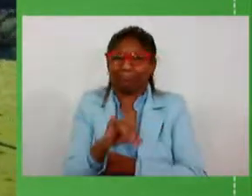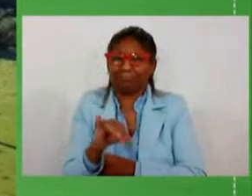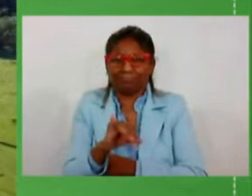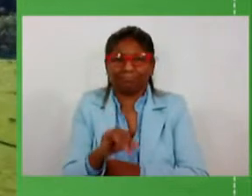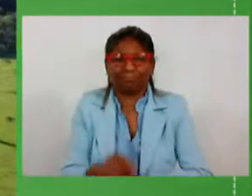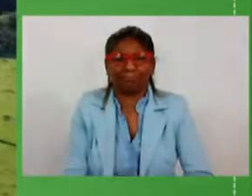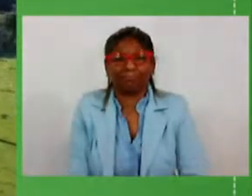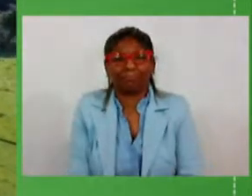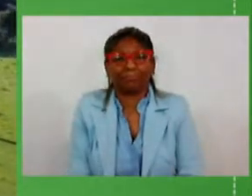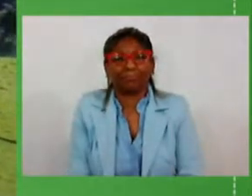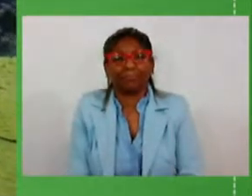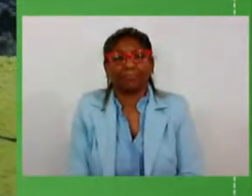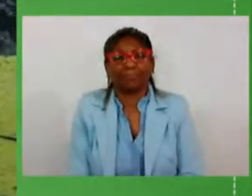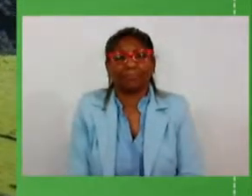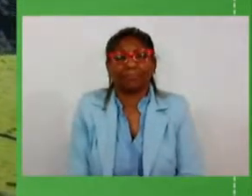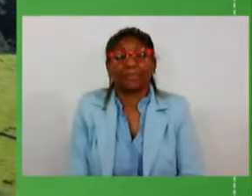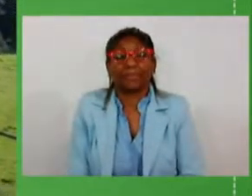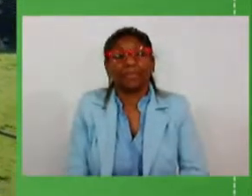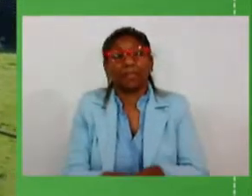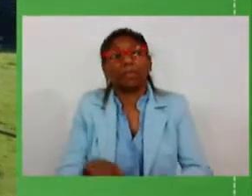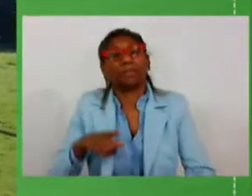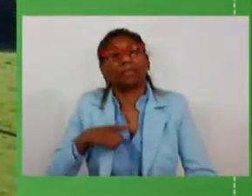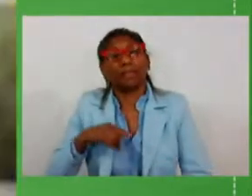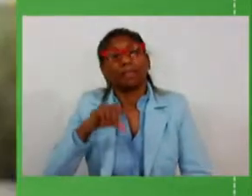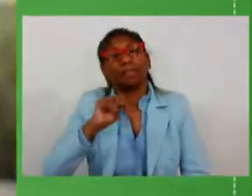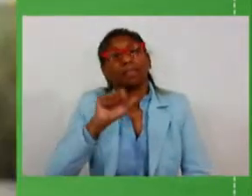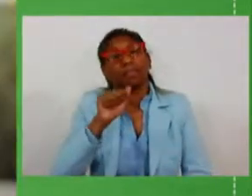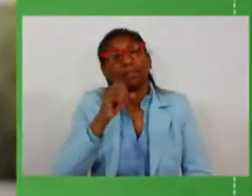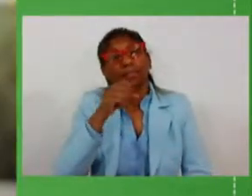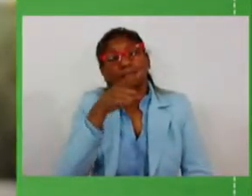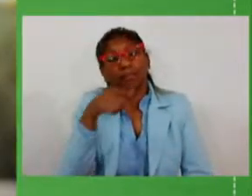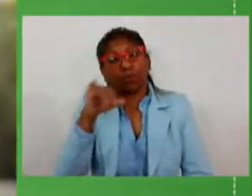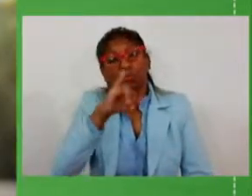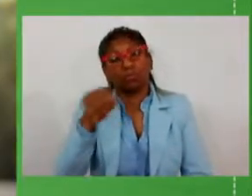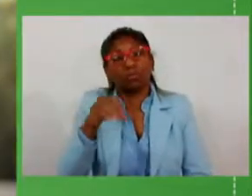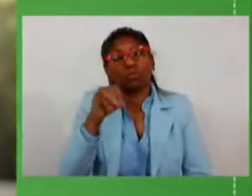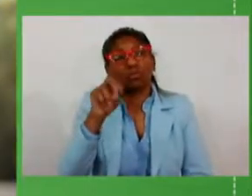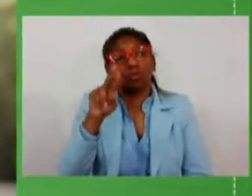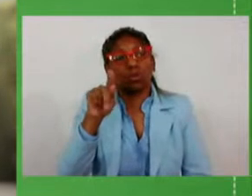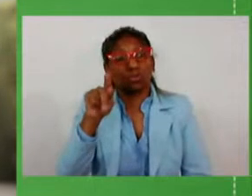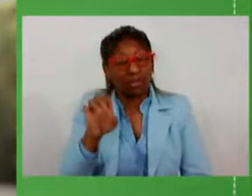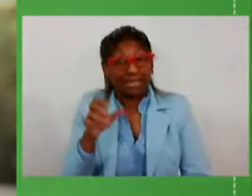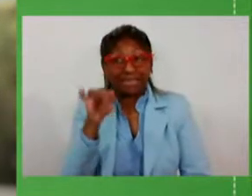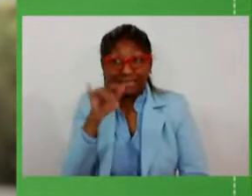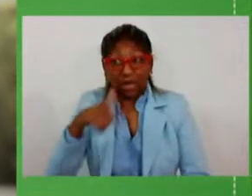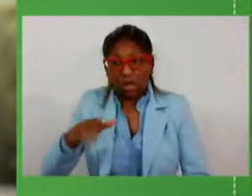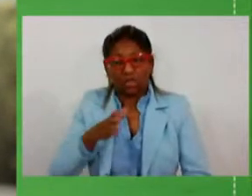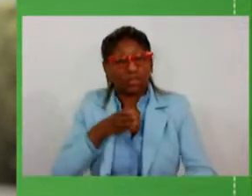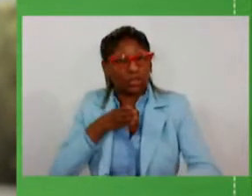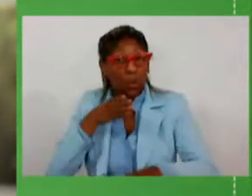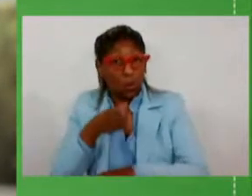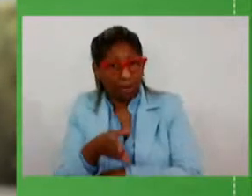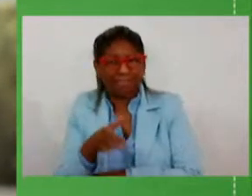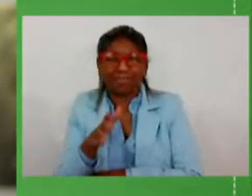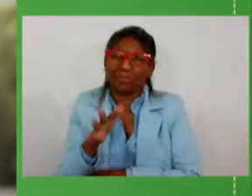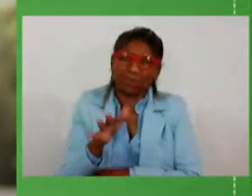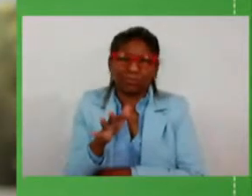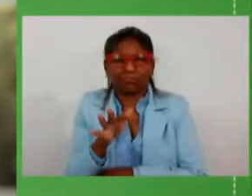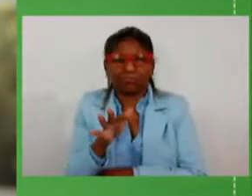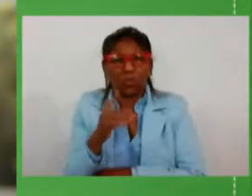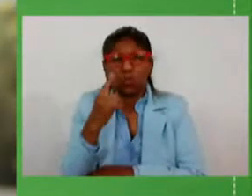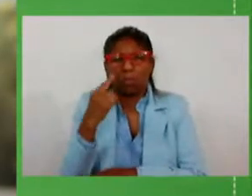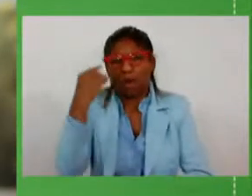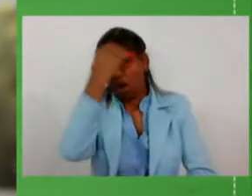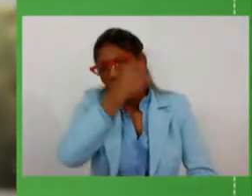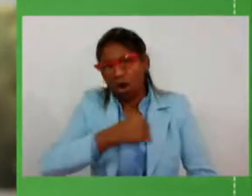também temos São Jorge Guabiju Nova Araçá se a gente trocar aqui dá mais ou menos uma hora se